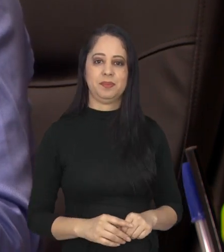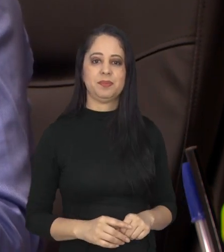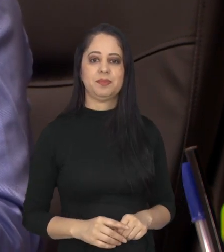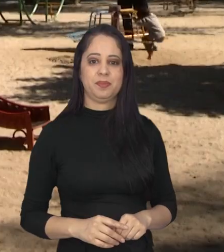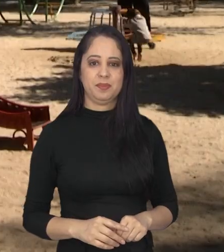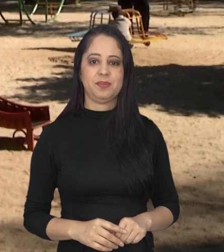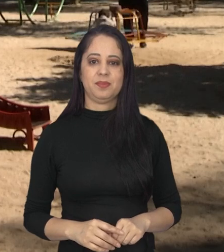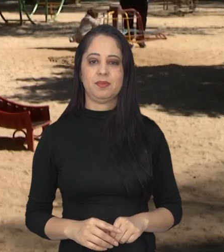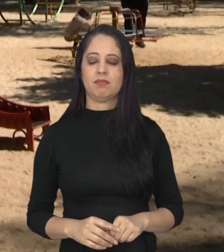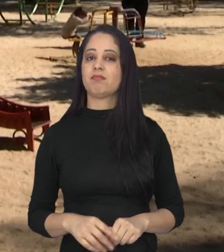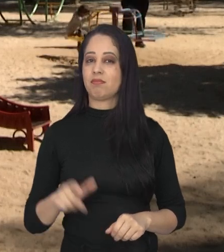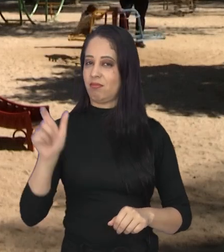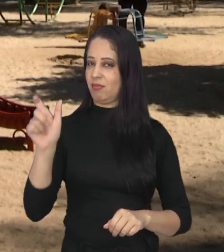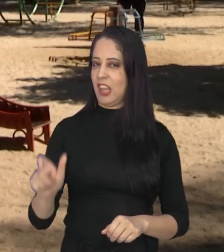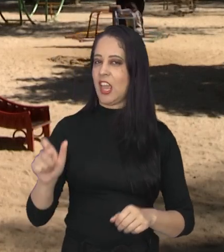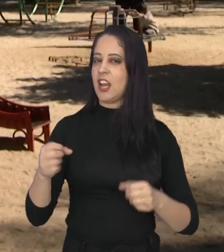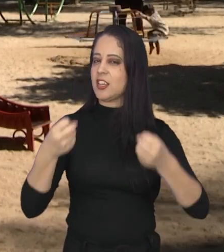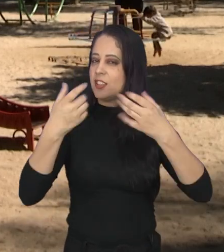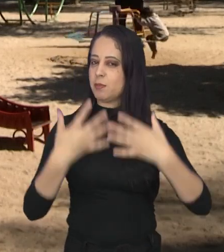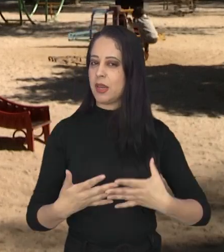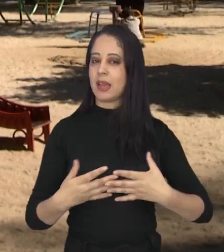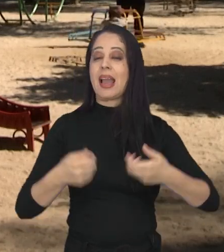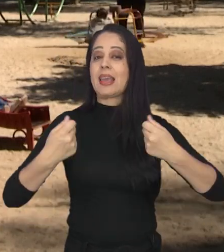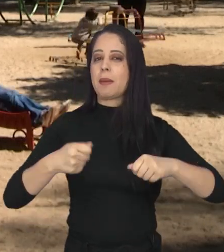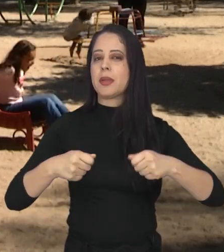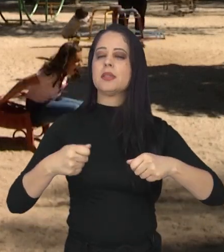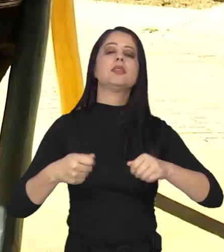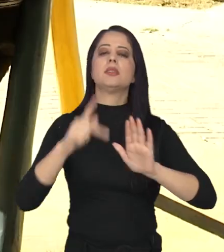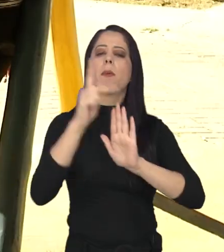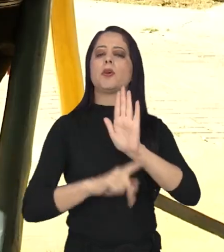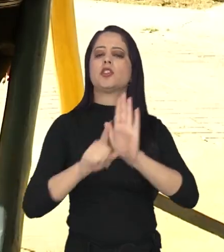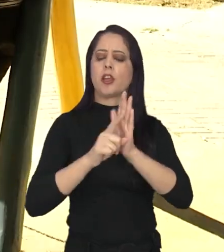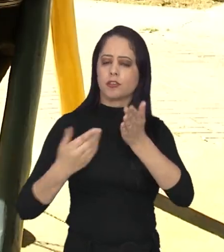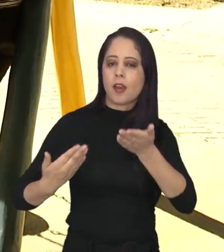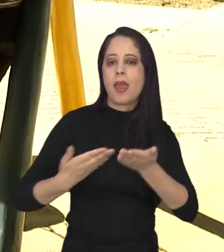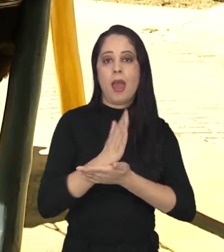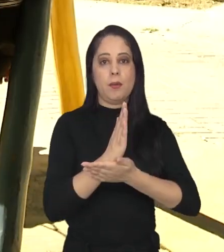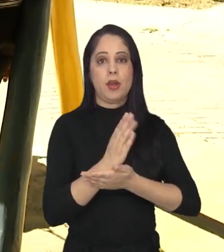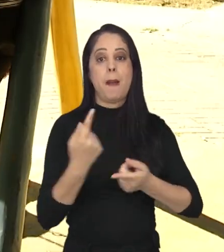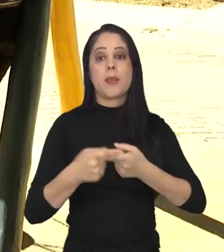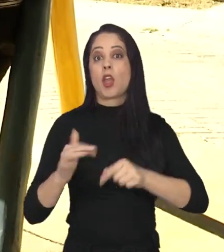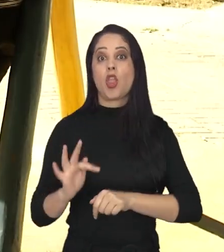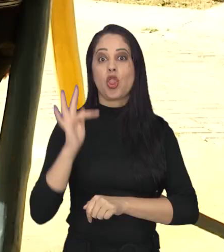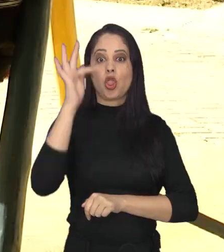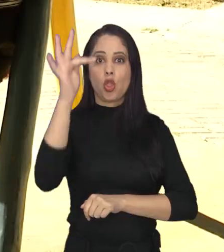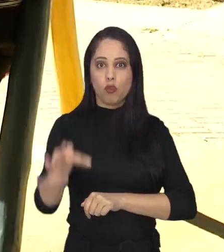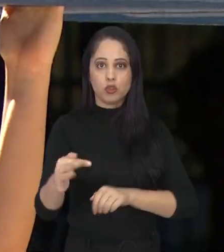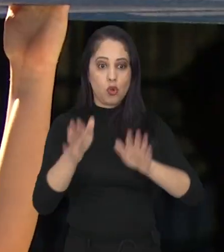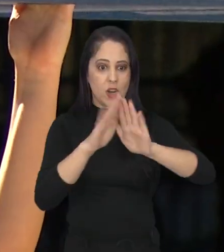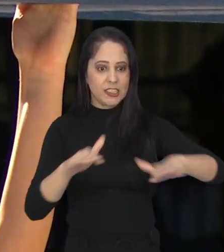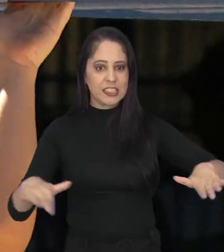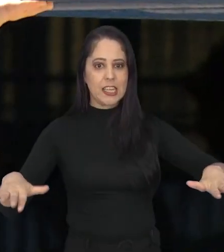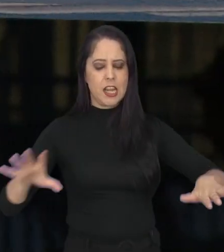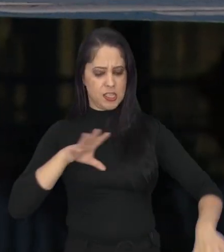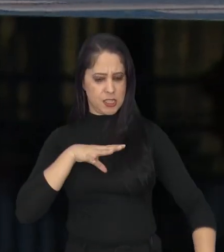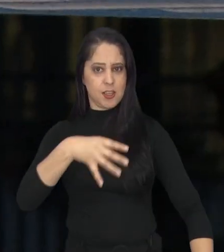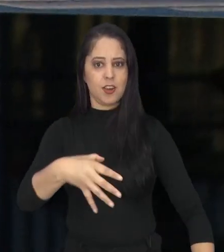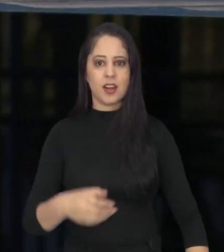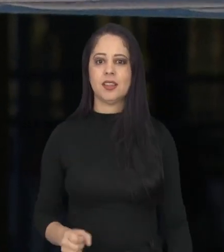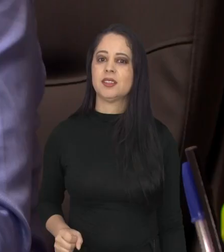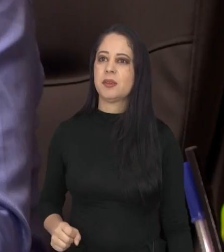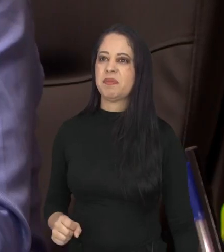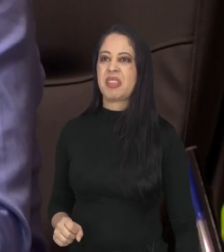para a vida toda. E Roberto do Eleven defende a aprovação do projeto para que, no futuro, mais crianças sejam capazes de enfrentar